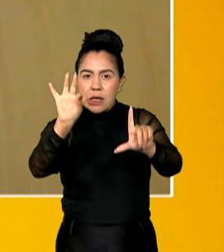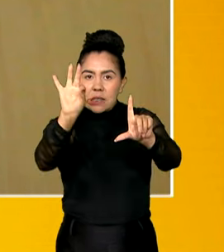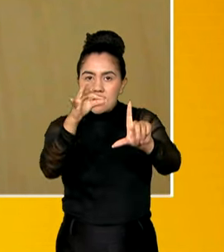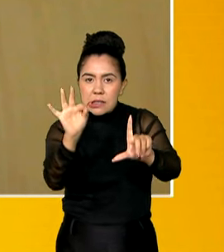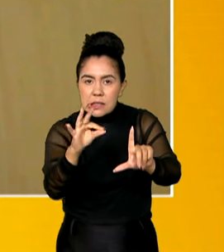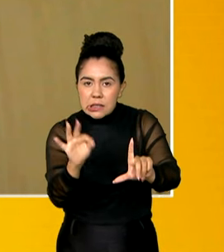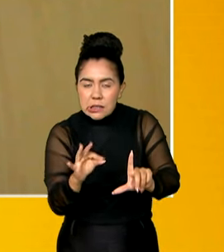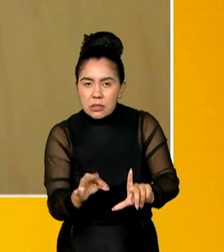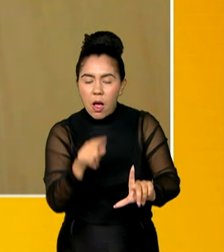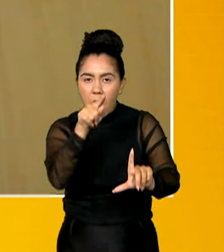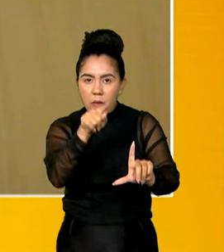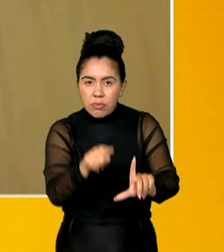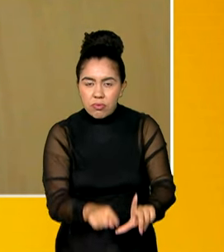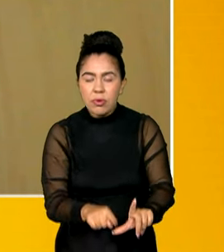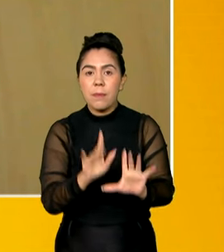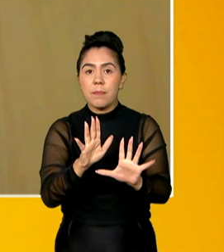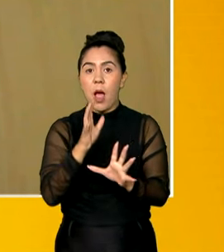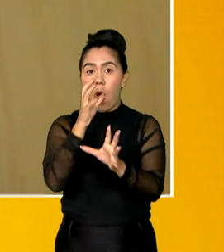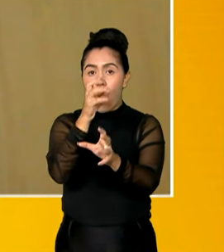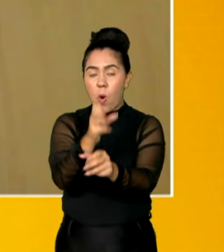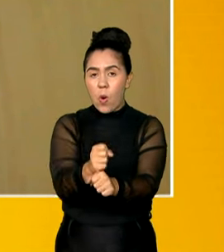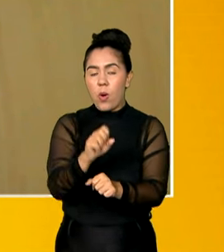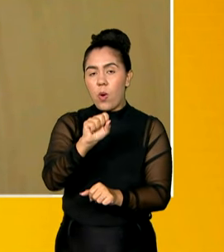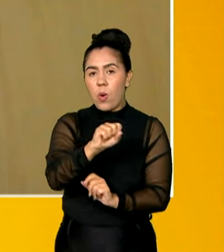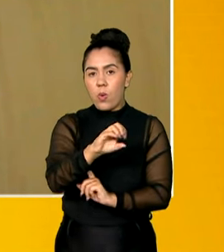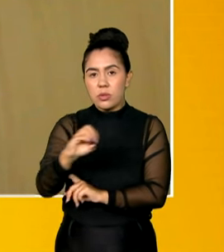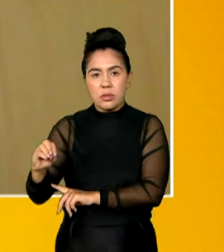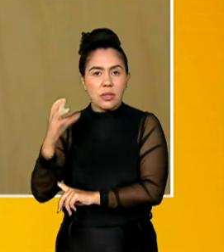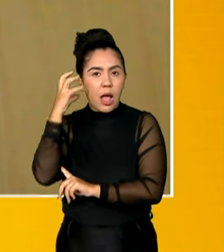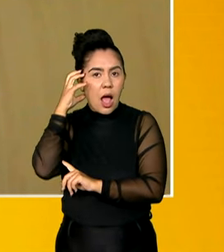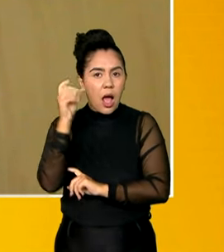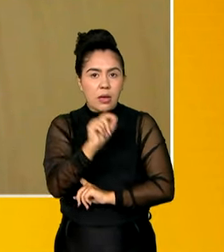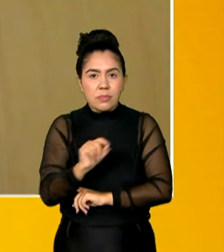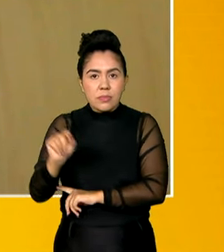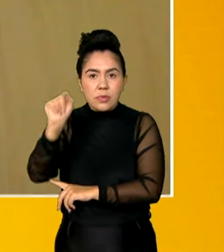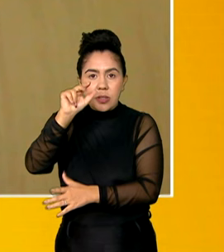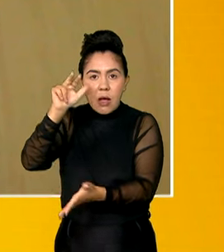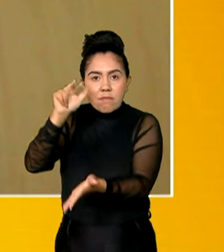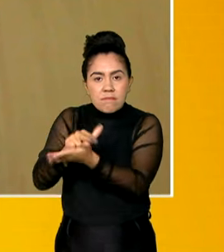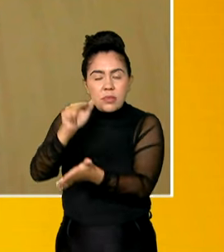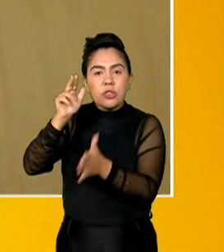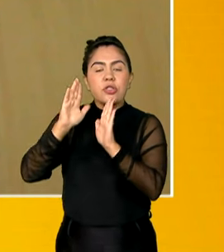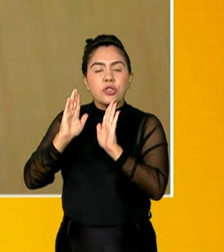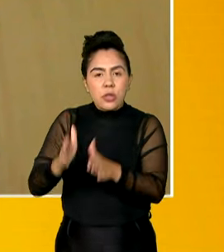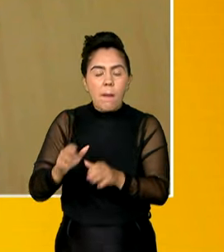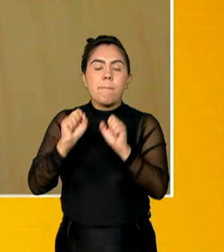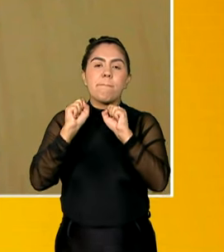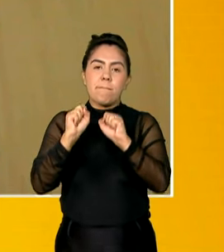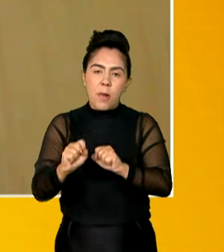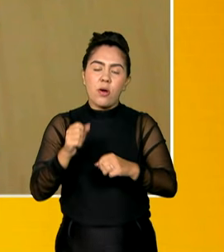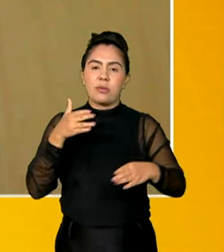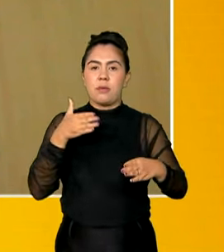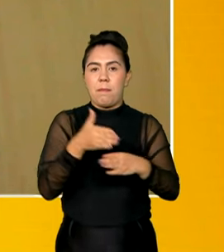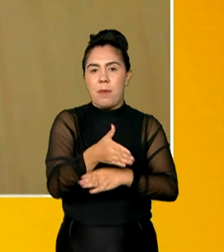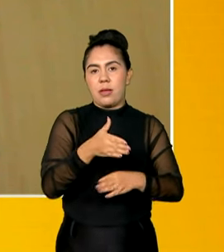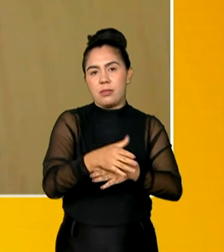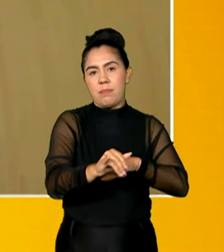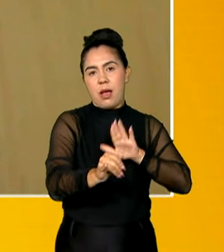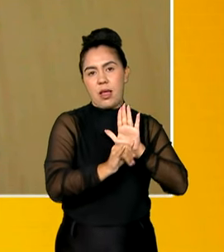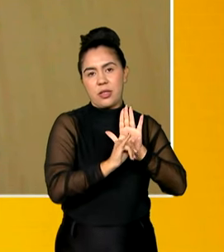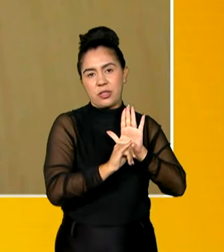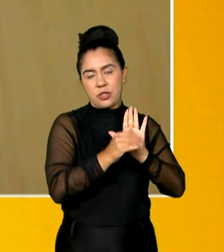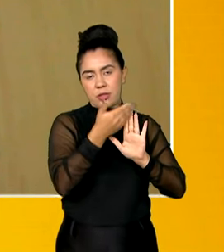essas mais de 800 rádios comunitárias já habilitadas poderão se habilitar para participar deste edital.